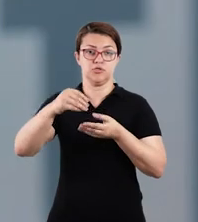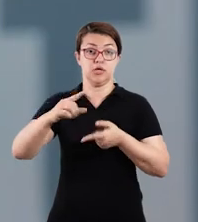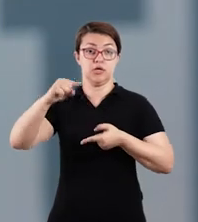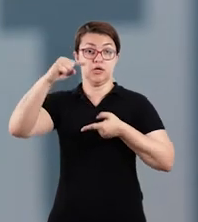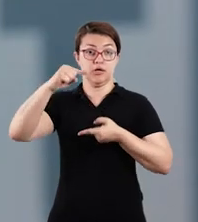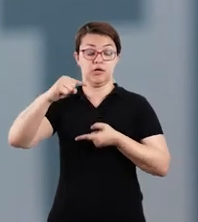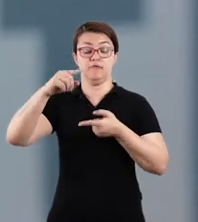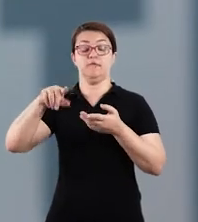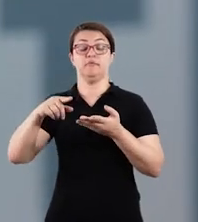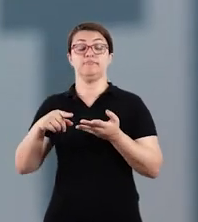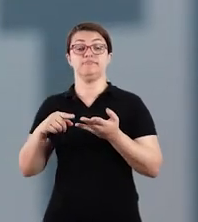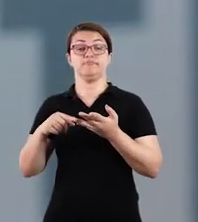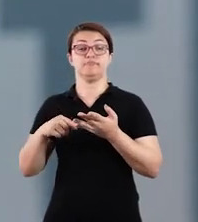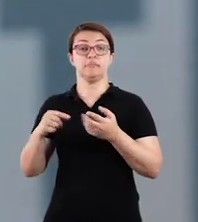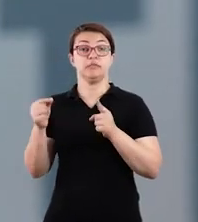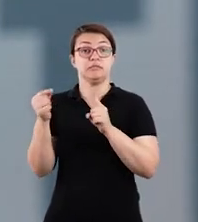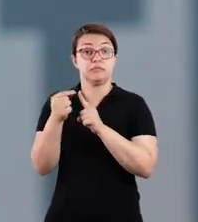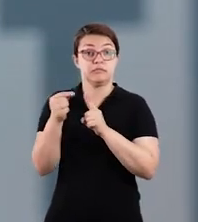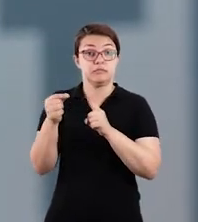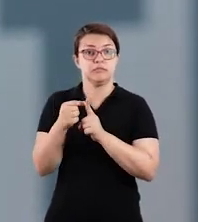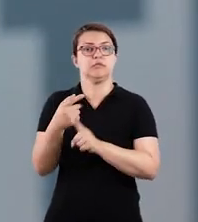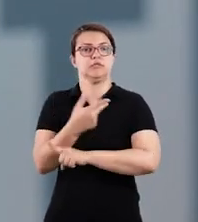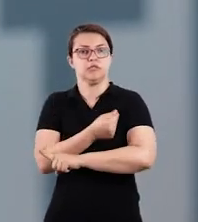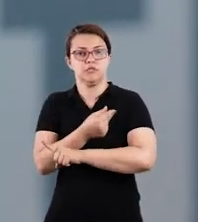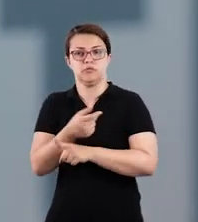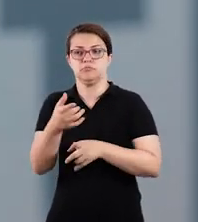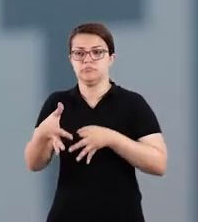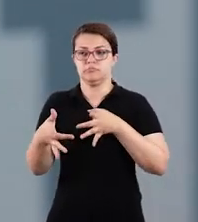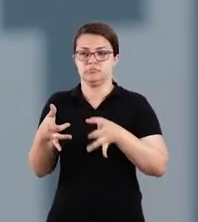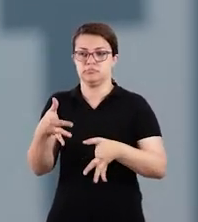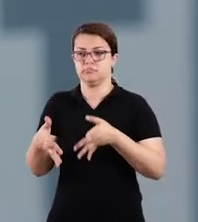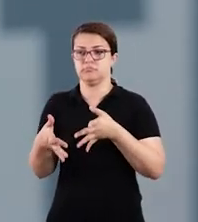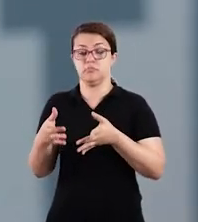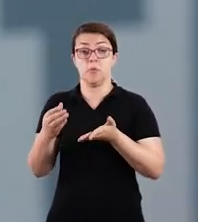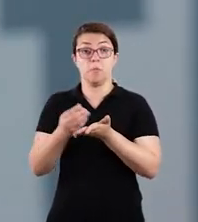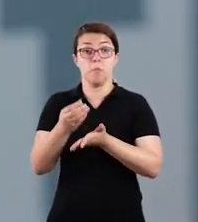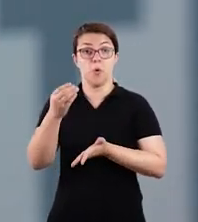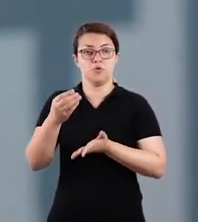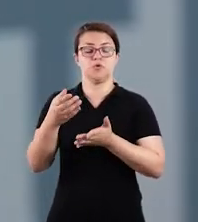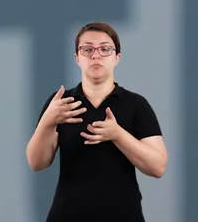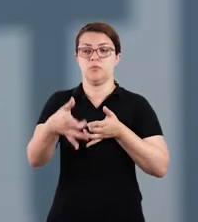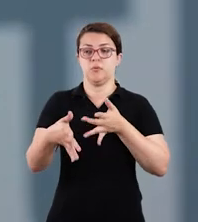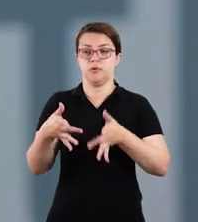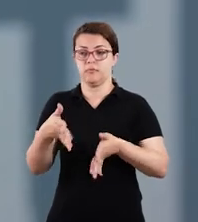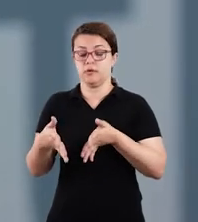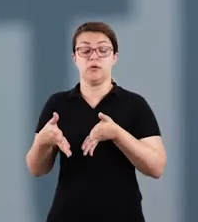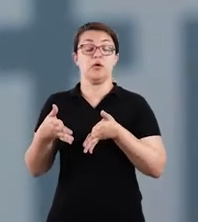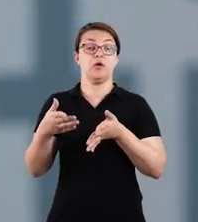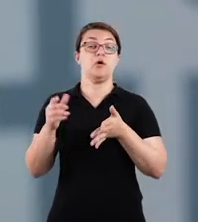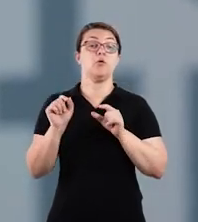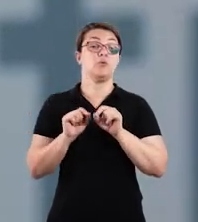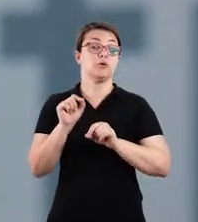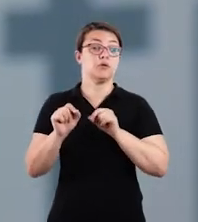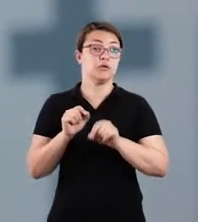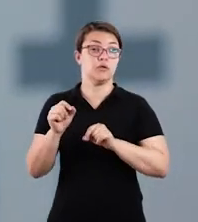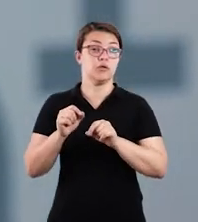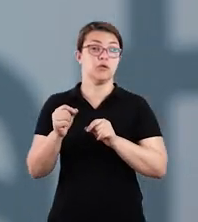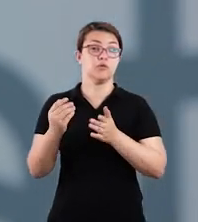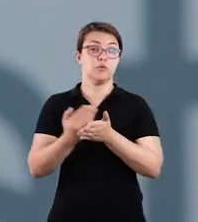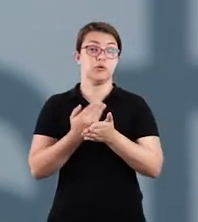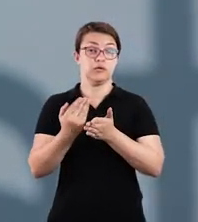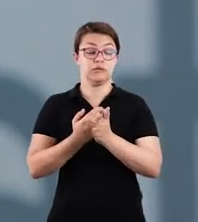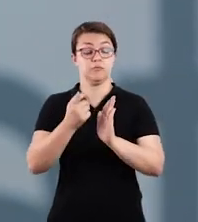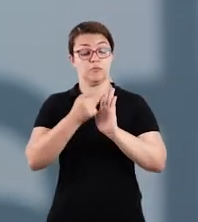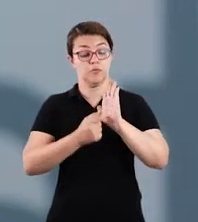usadas, papel higiênico usado e potes de vidro. E no caderno vocês vão separar essa lista